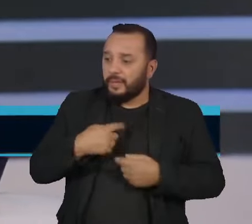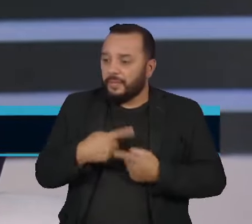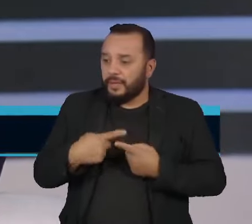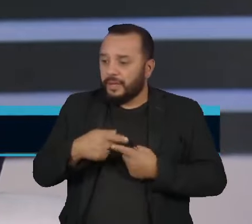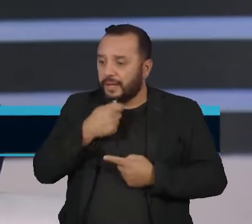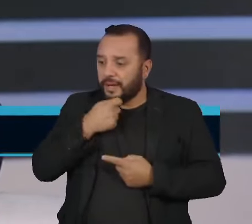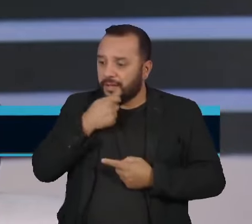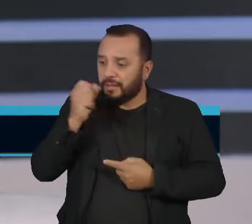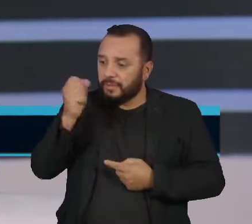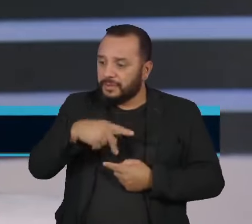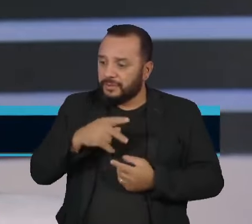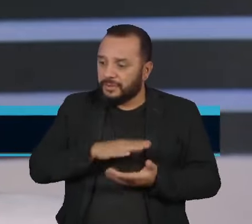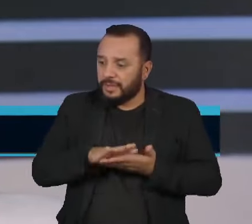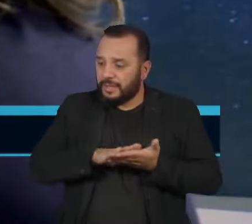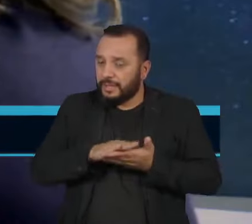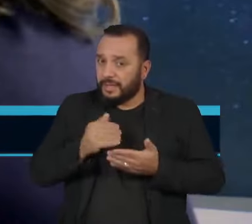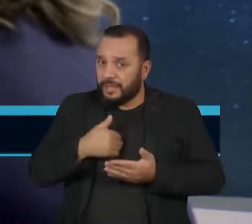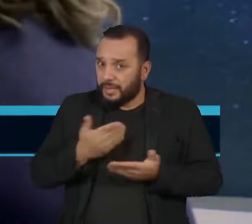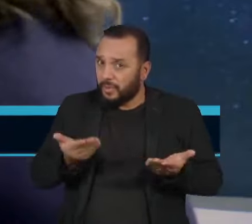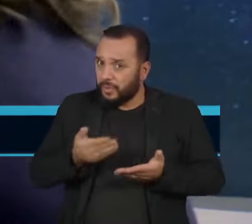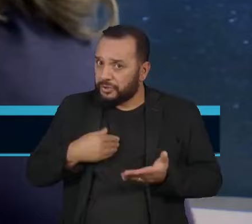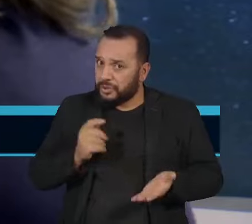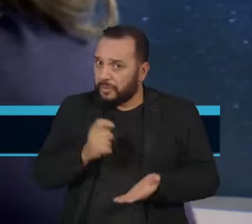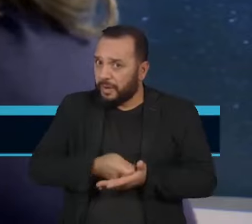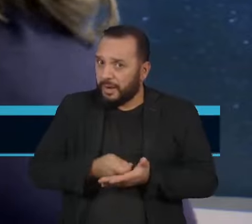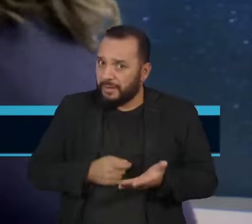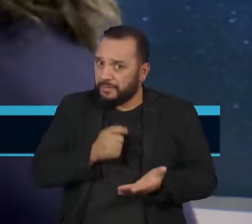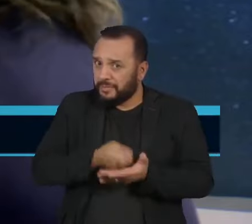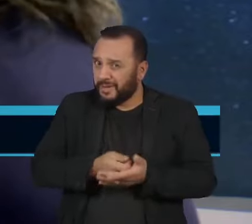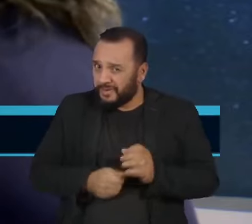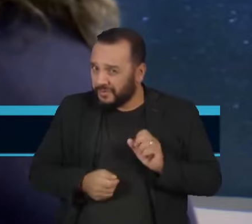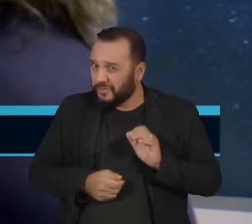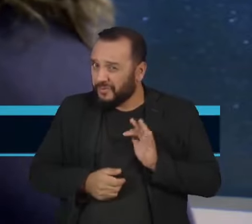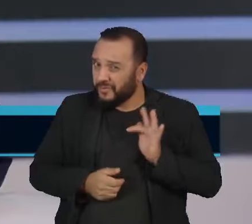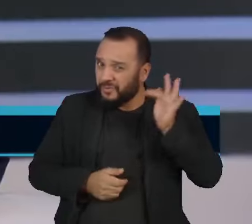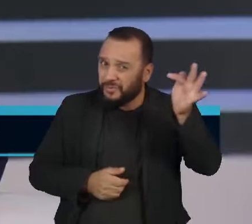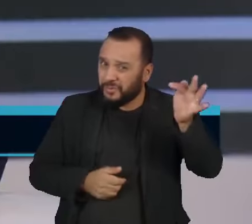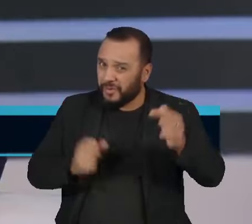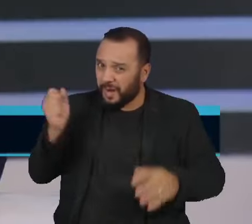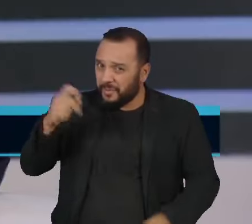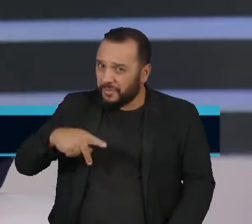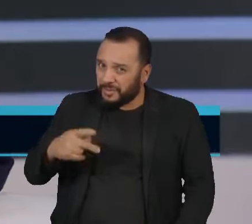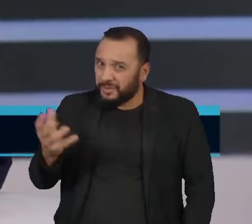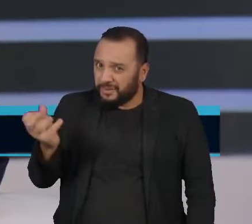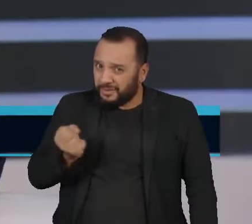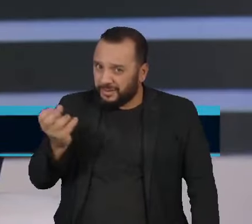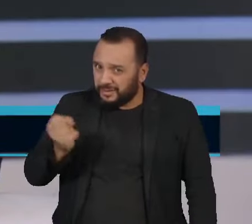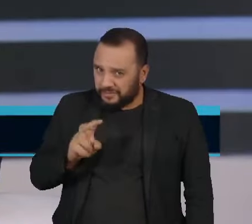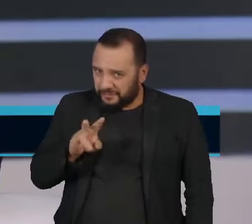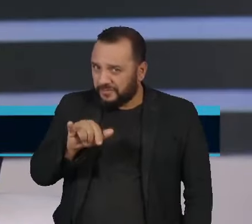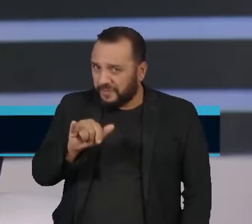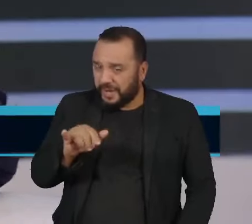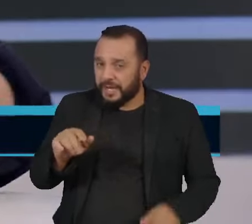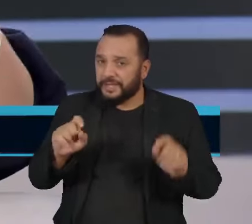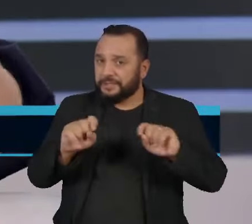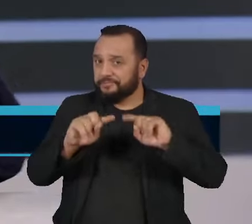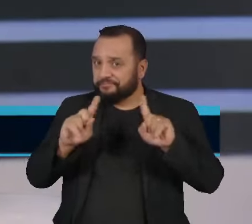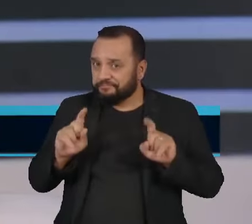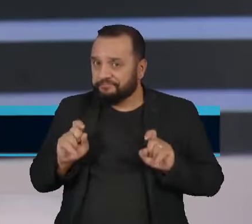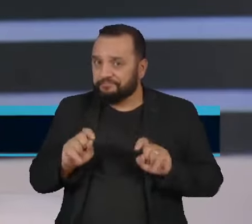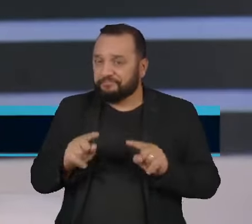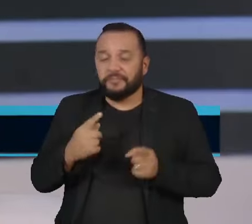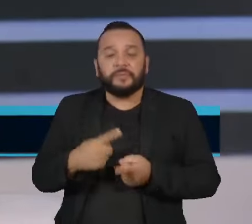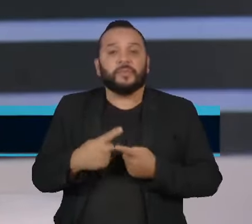quem hoje contribui não tem certeza se vai receber a sua aposentadoria. Porque a gente naturalmente tem uma população que está envelhecendo,